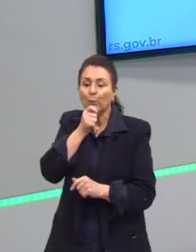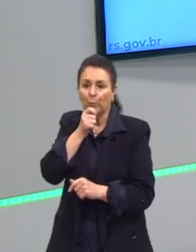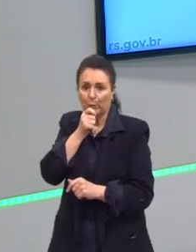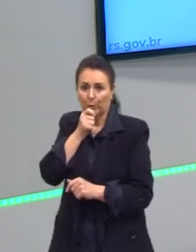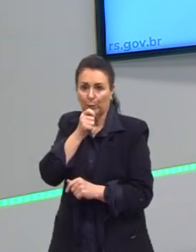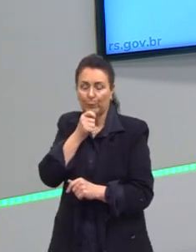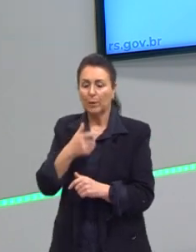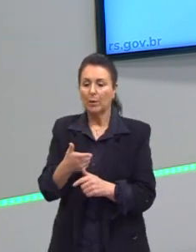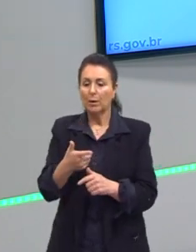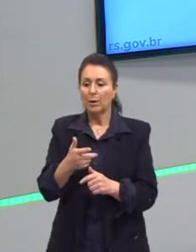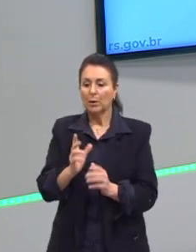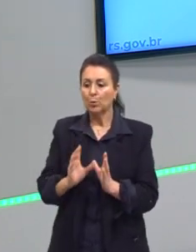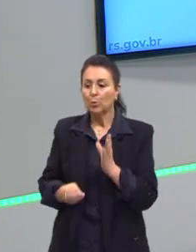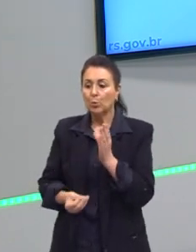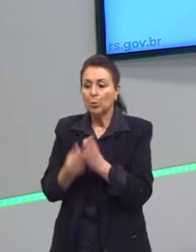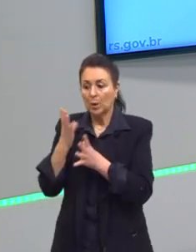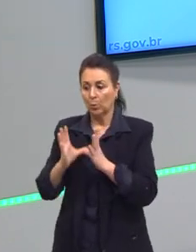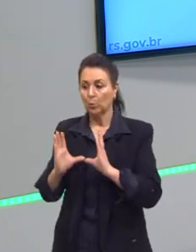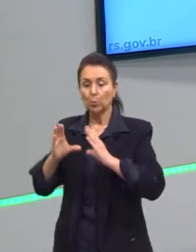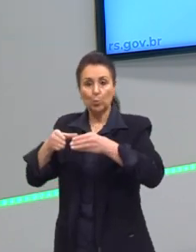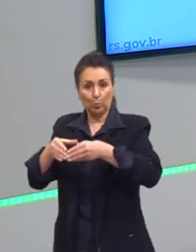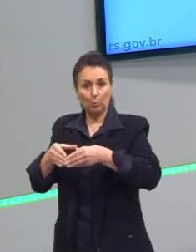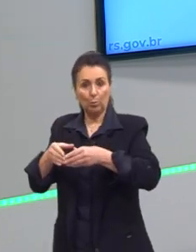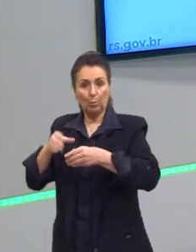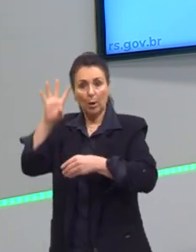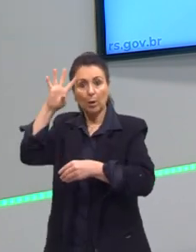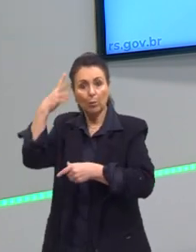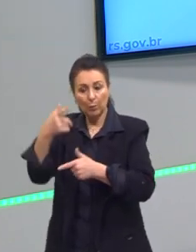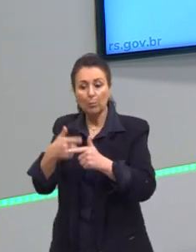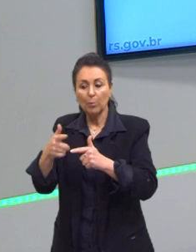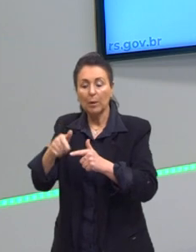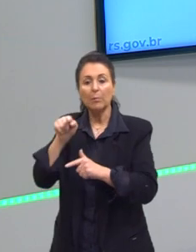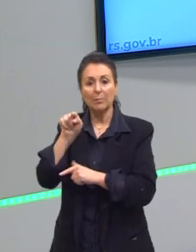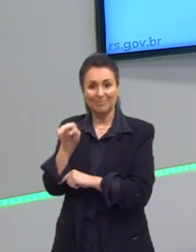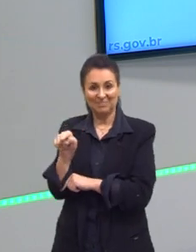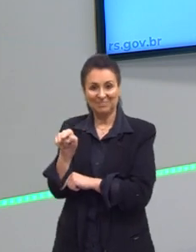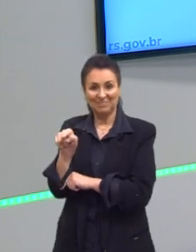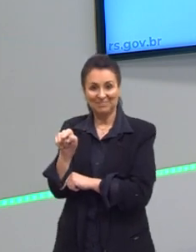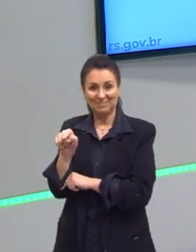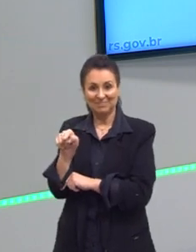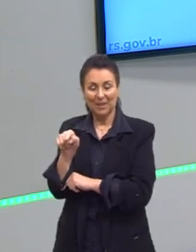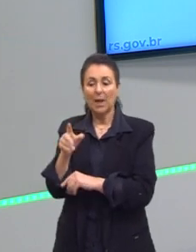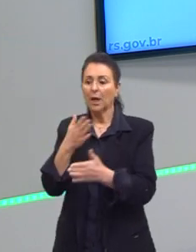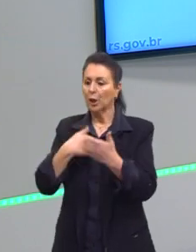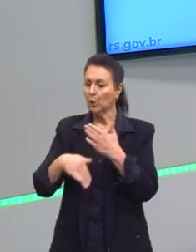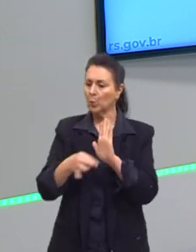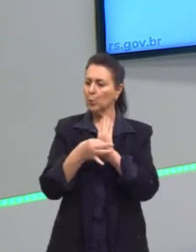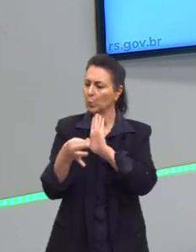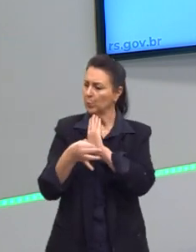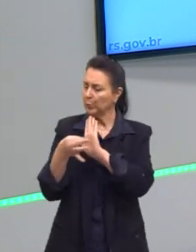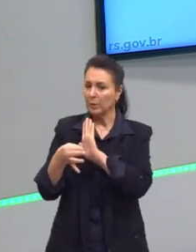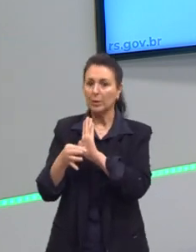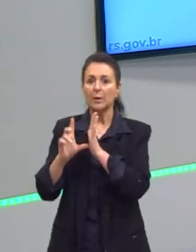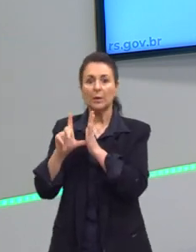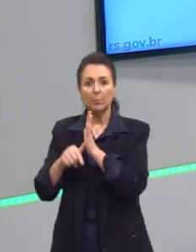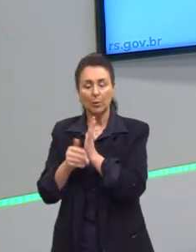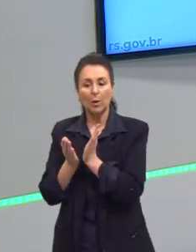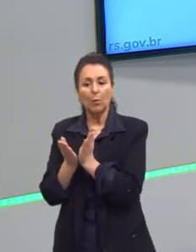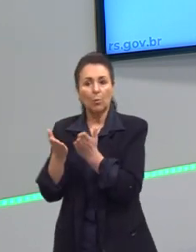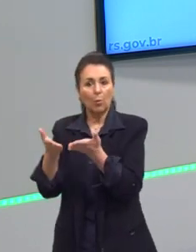se criaria uma comissão para resolver o problema do microfone. Assim que fosse resolvido, essa comissão iria se dissolver.